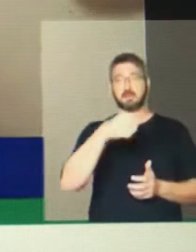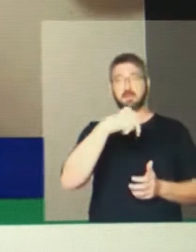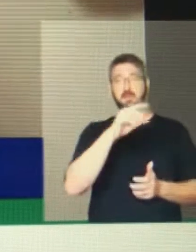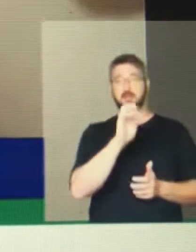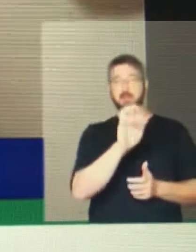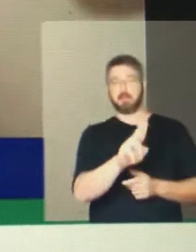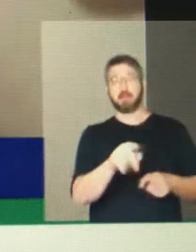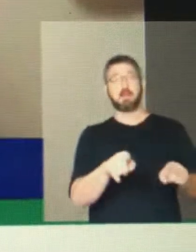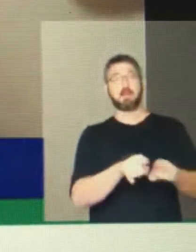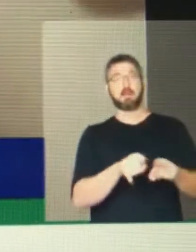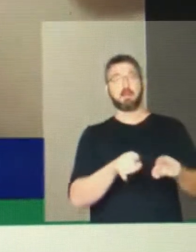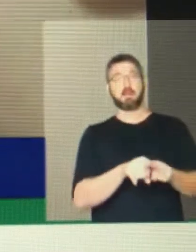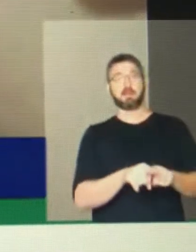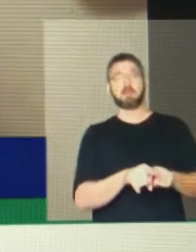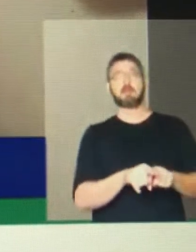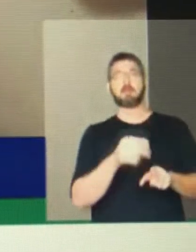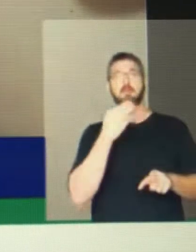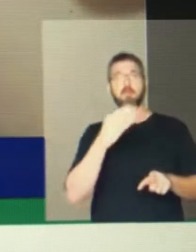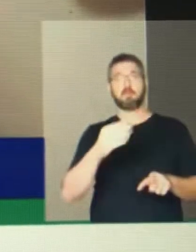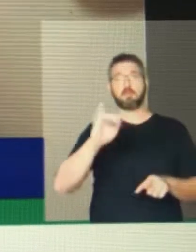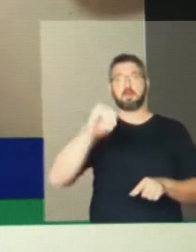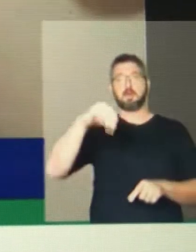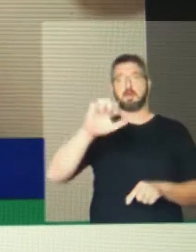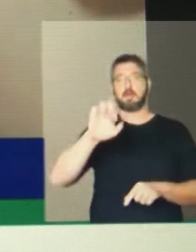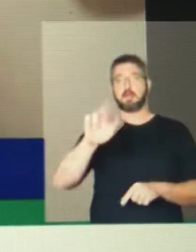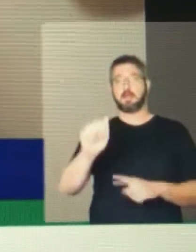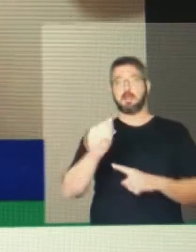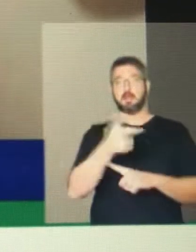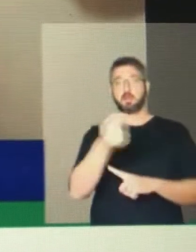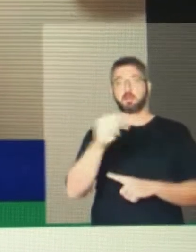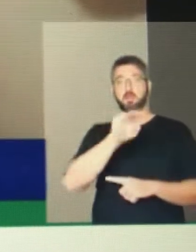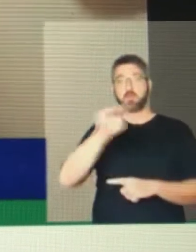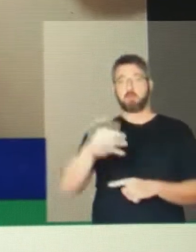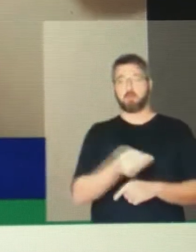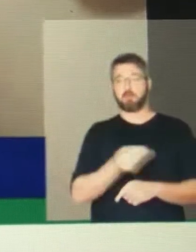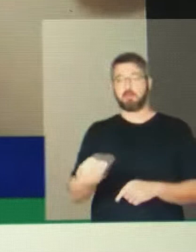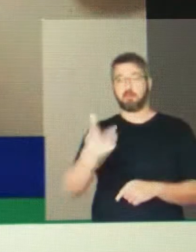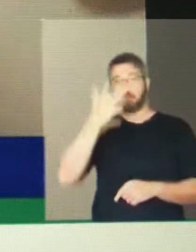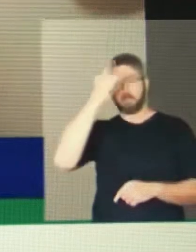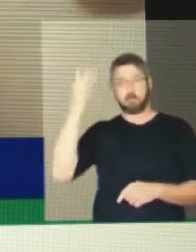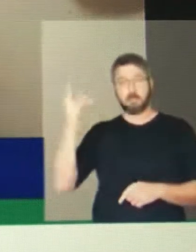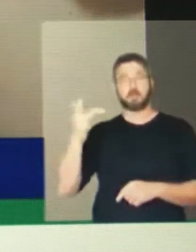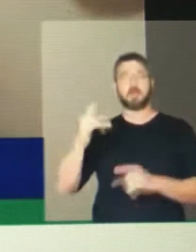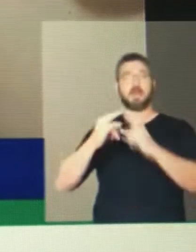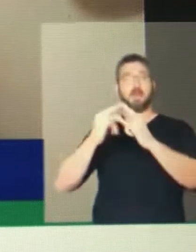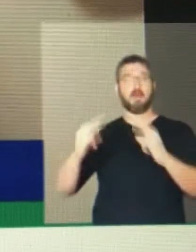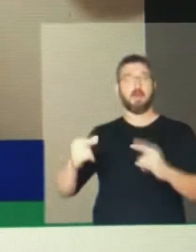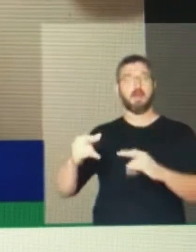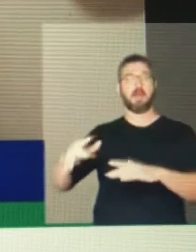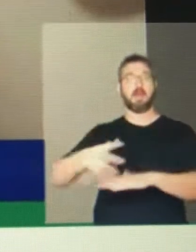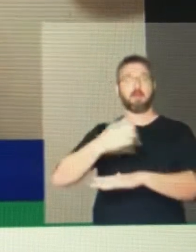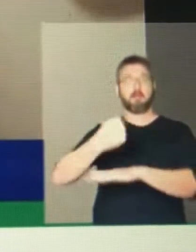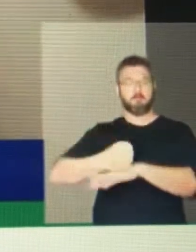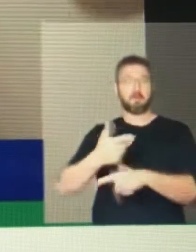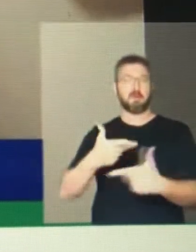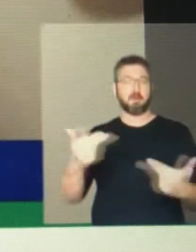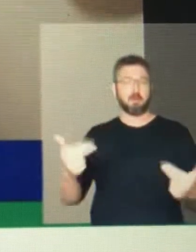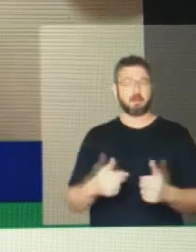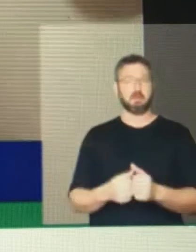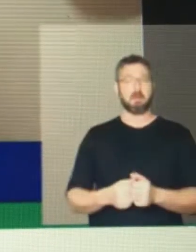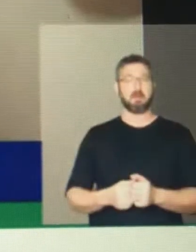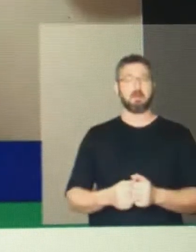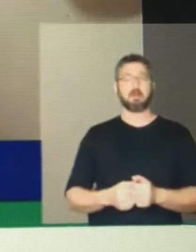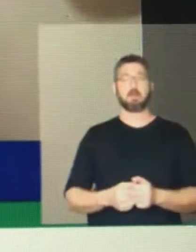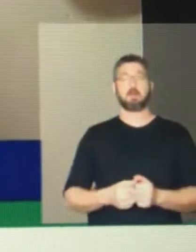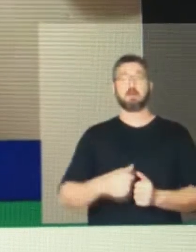da reforma agrária. São quase 700 mil famílias sem documento da tão sonhada terra. E